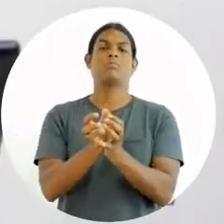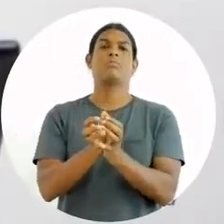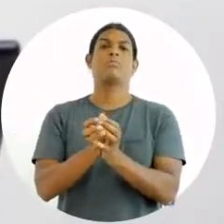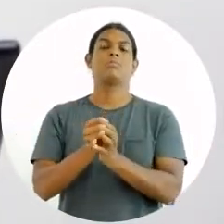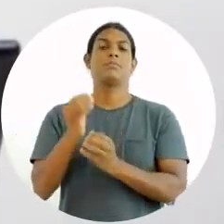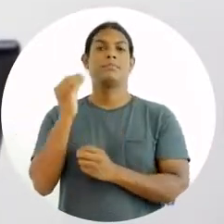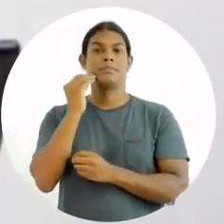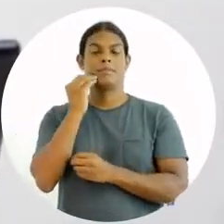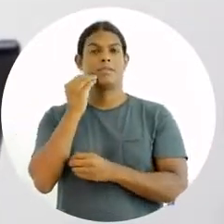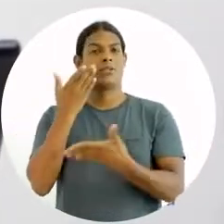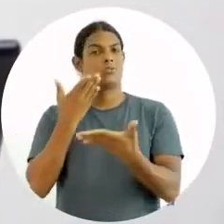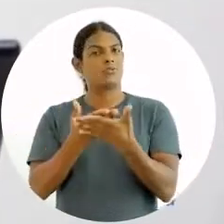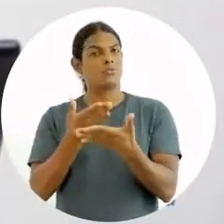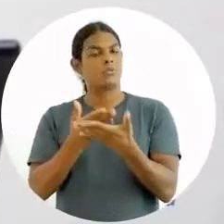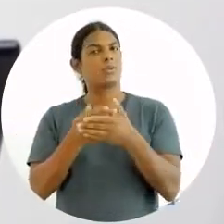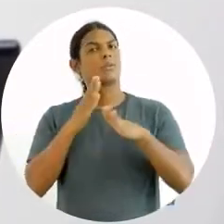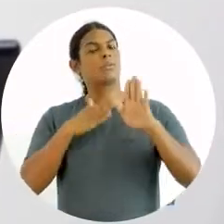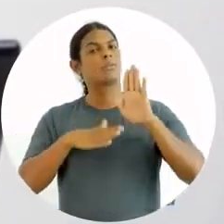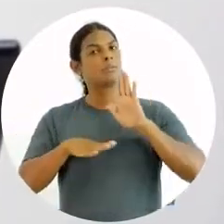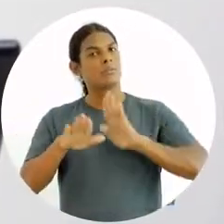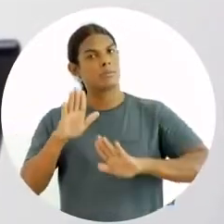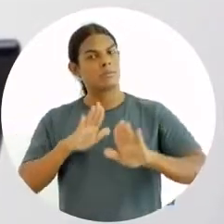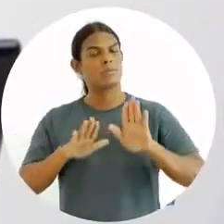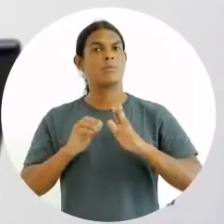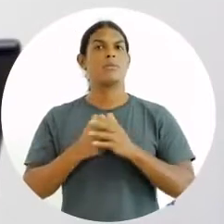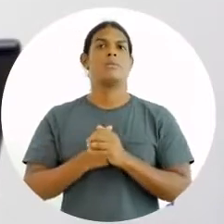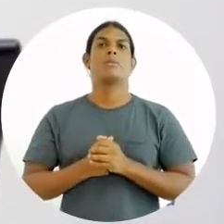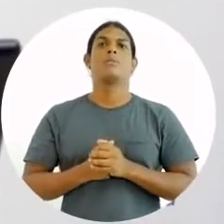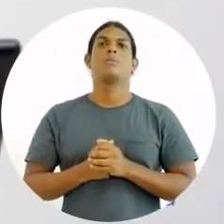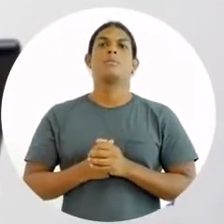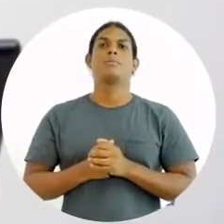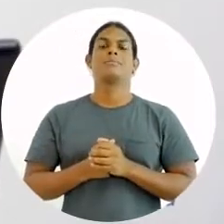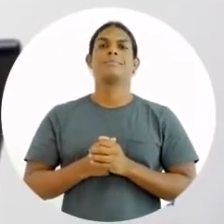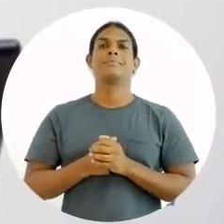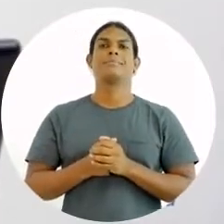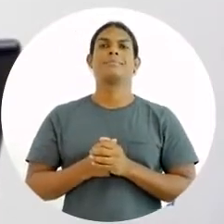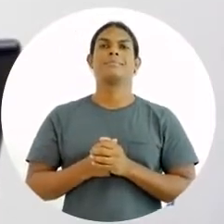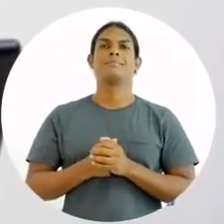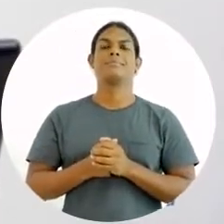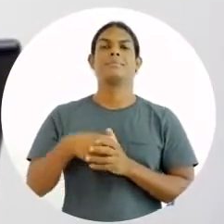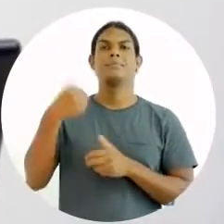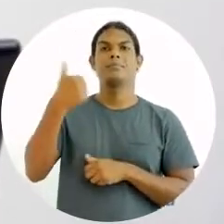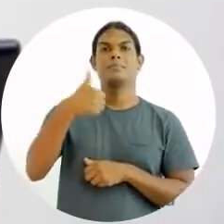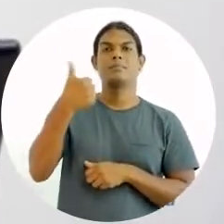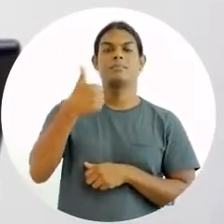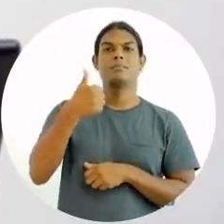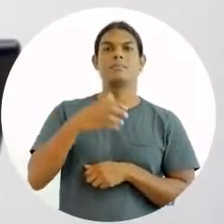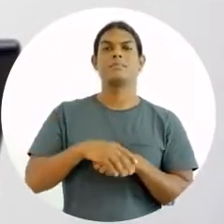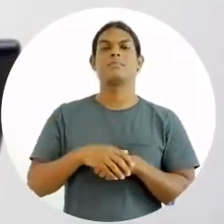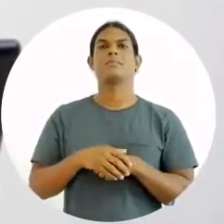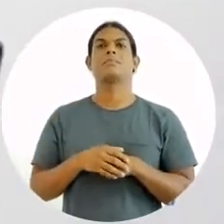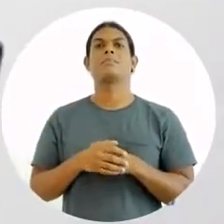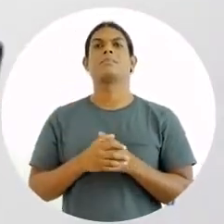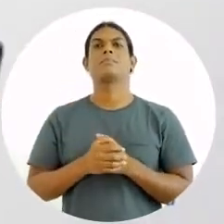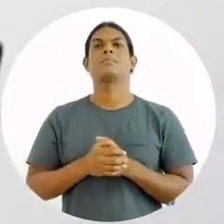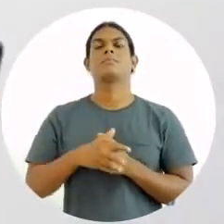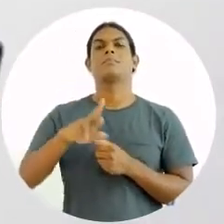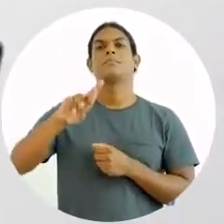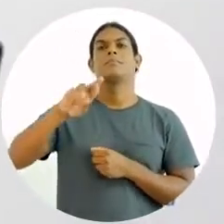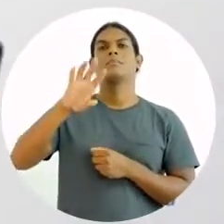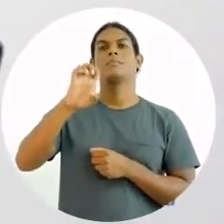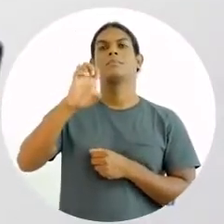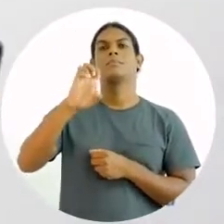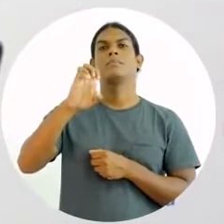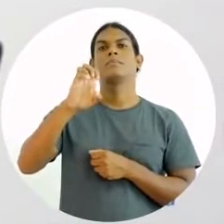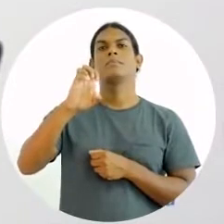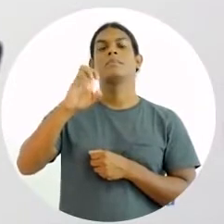acompanhar para a gente não se perder. O primeiro é recursos organizacionais. O que seria isso? Existe uma definição de